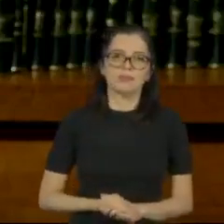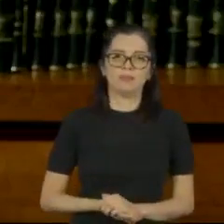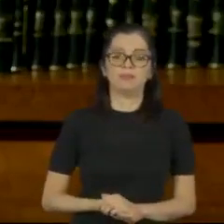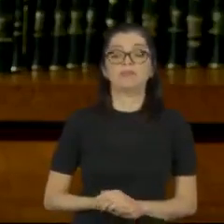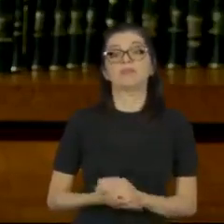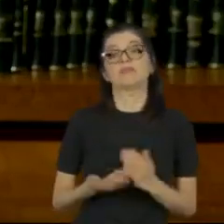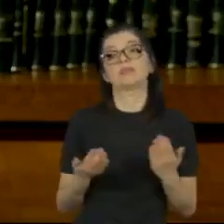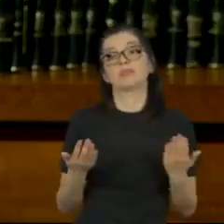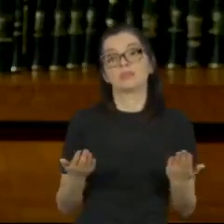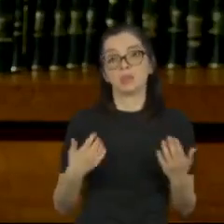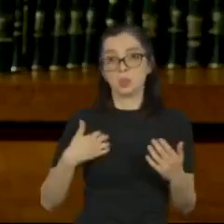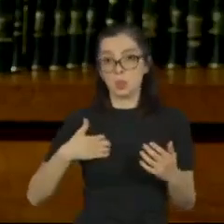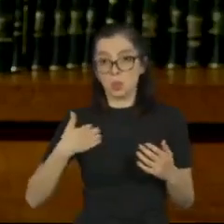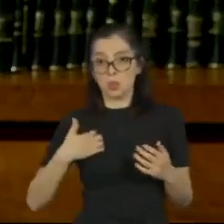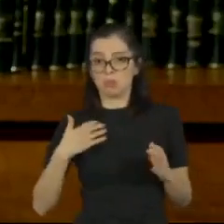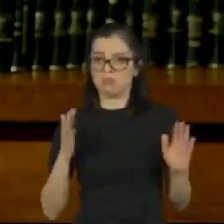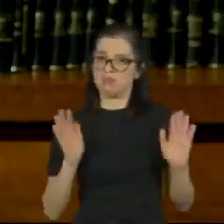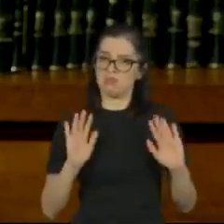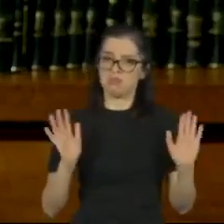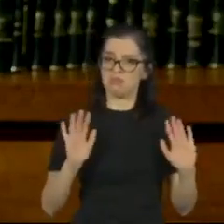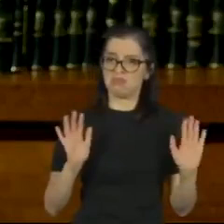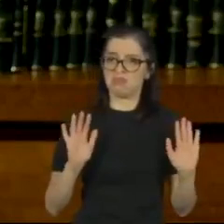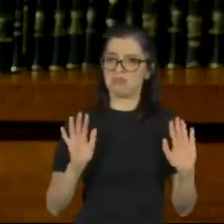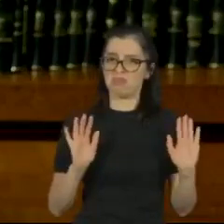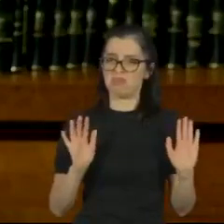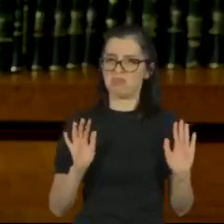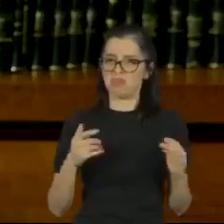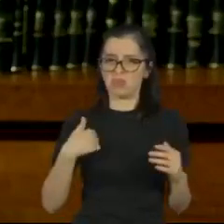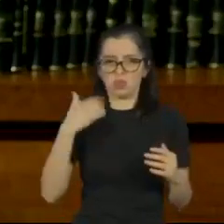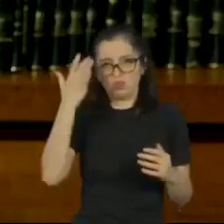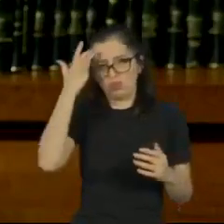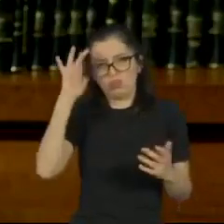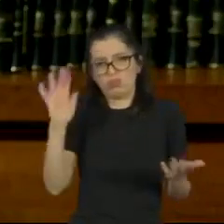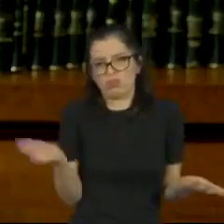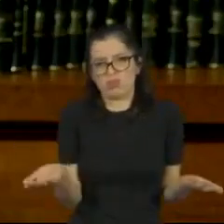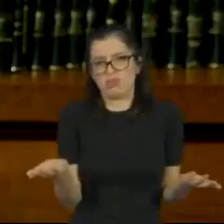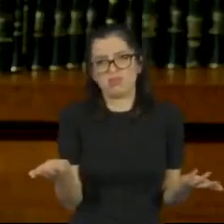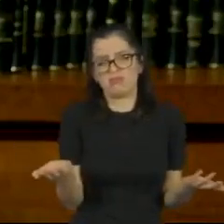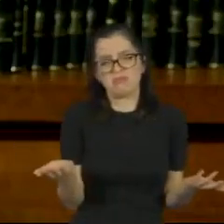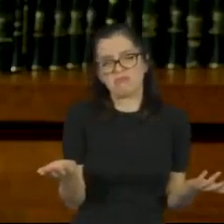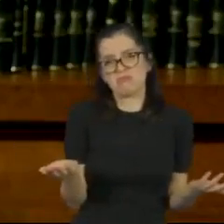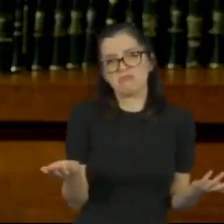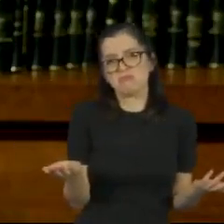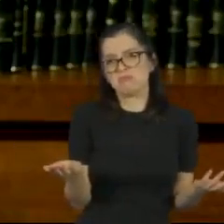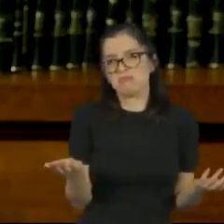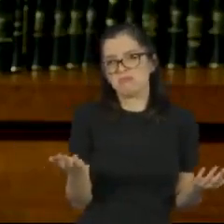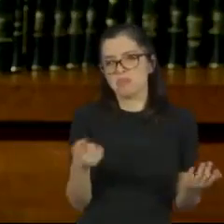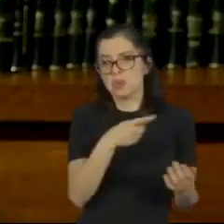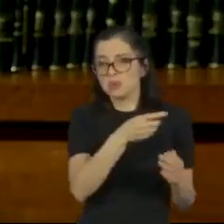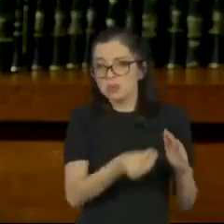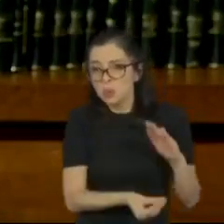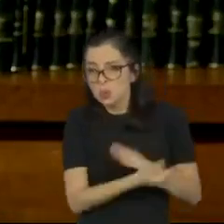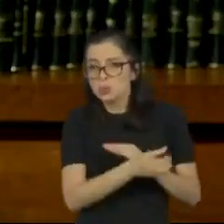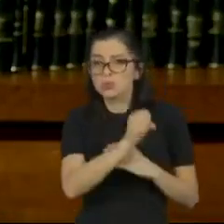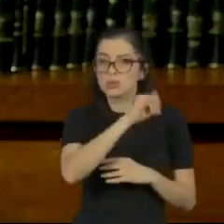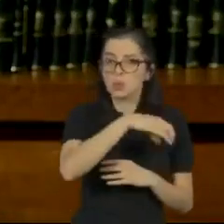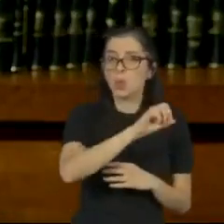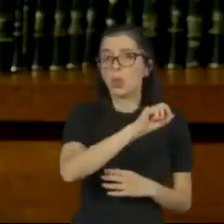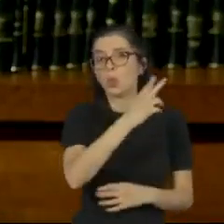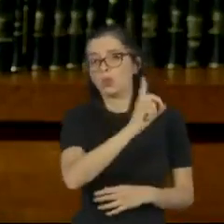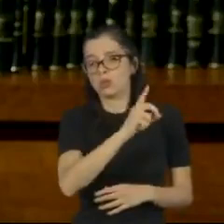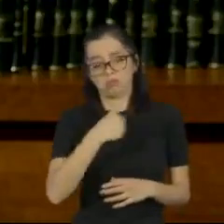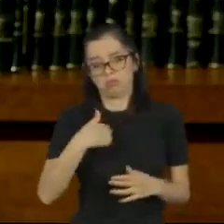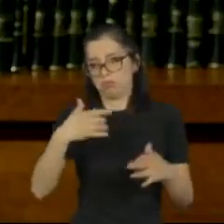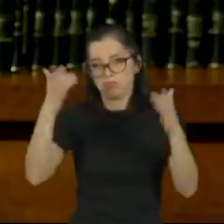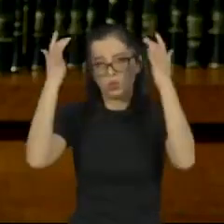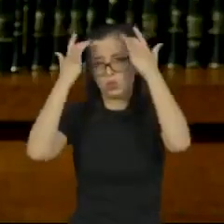ele estar ressentido comigo. Não há razão. Pessoalmente, não há razão. Segundo, se ele é corrupto ou não, eu não sei. Eu não sou da polícia,